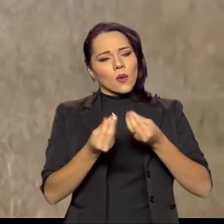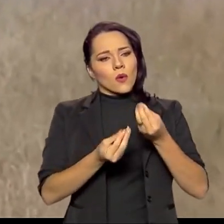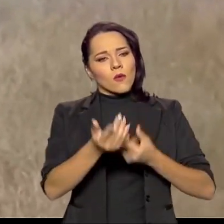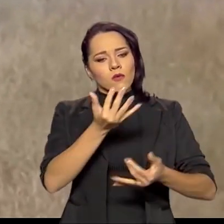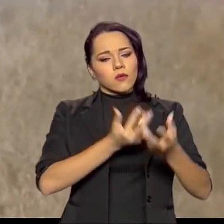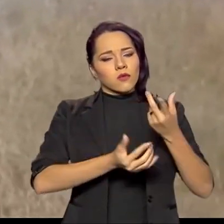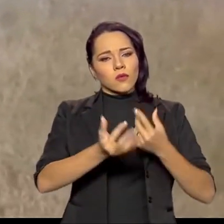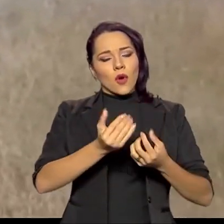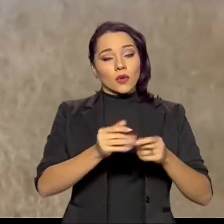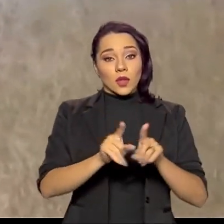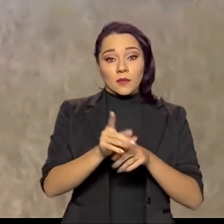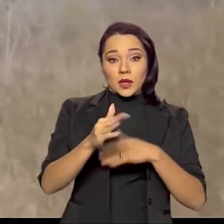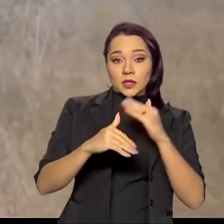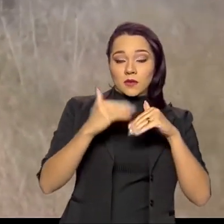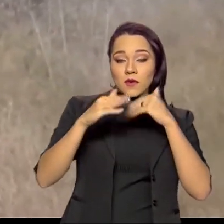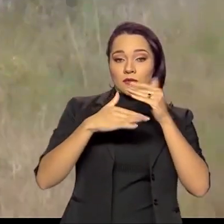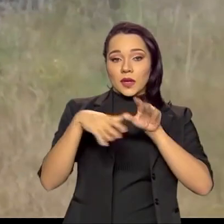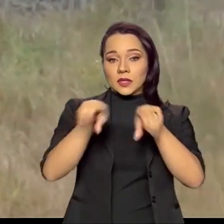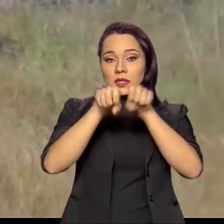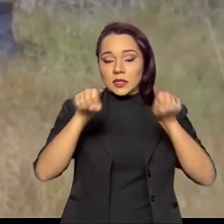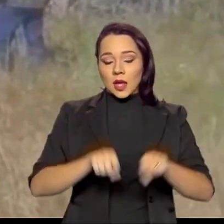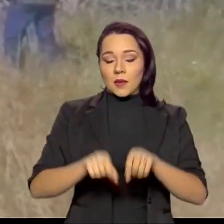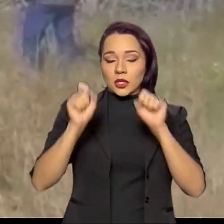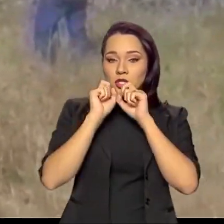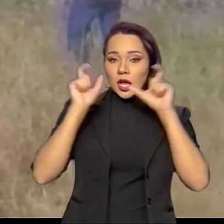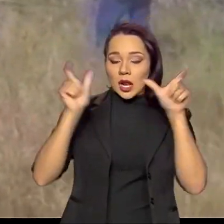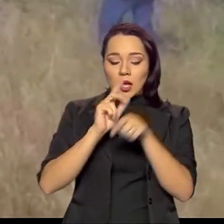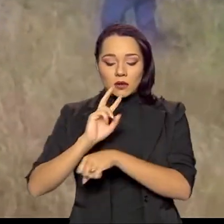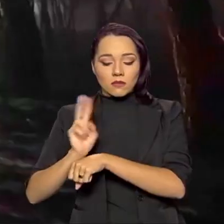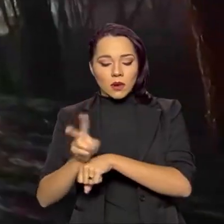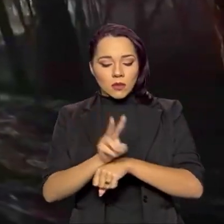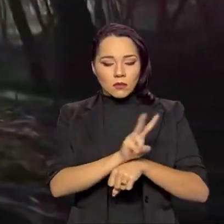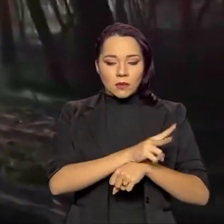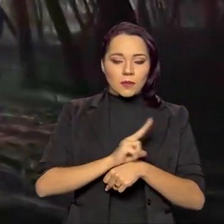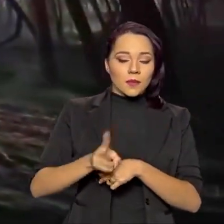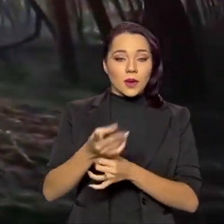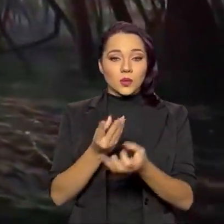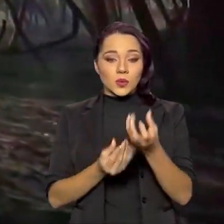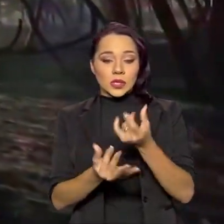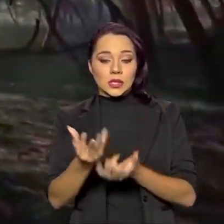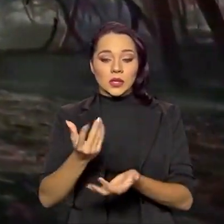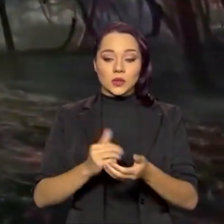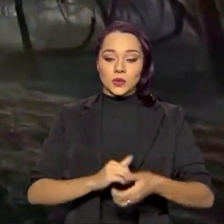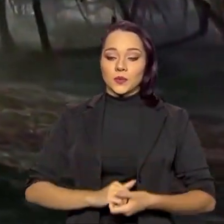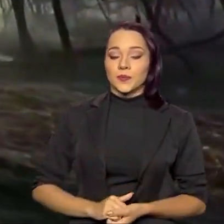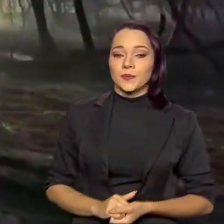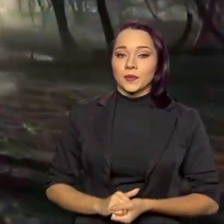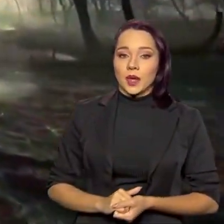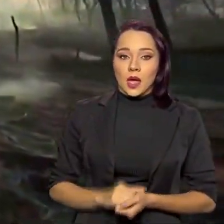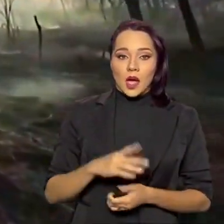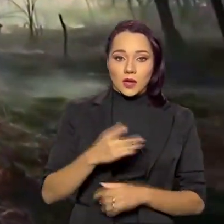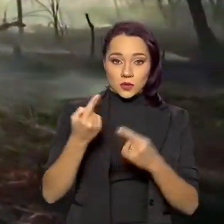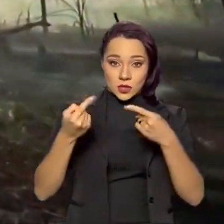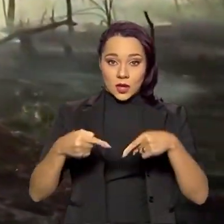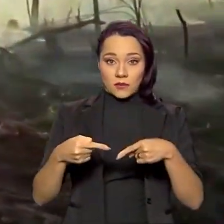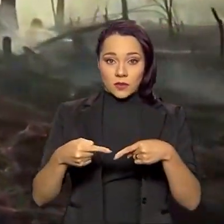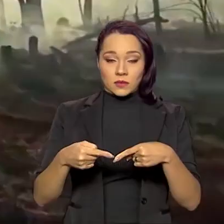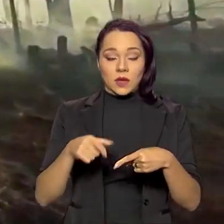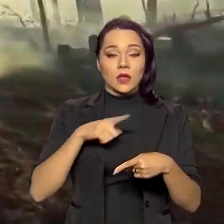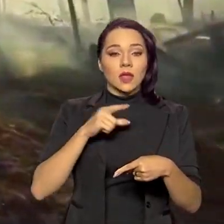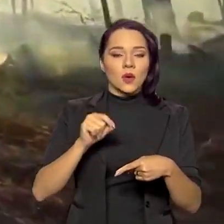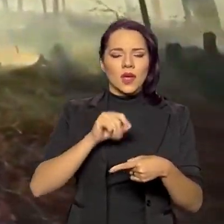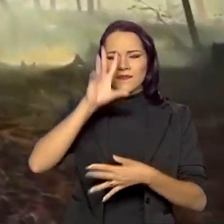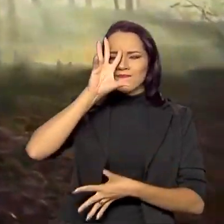além de desenvolver sistemas de alerta e monitoramento dos incêndios. Entre os desafios, está